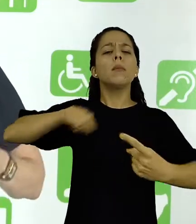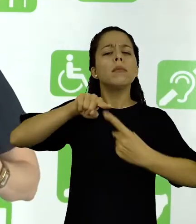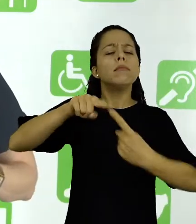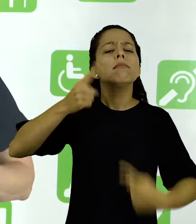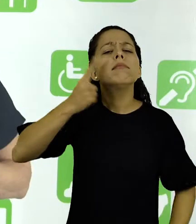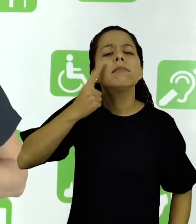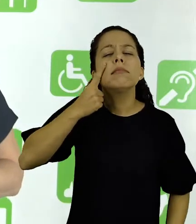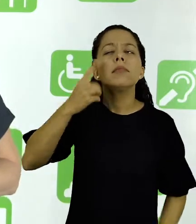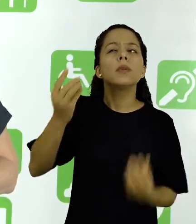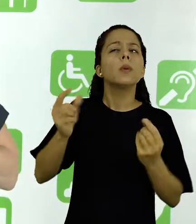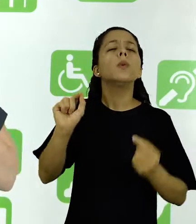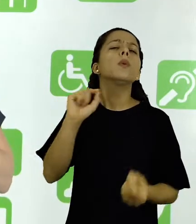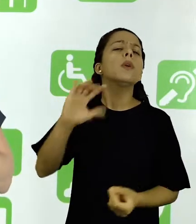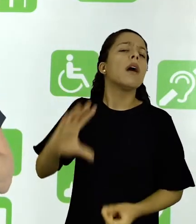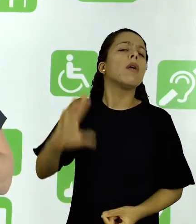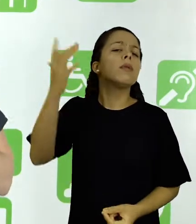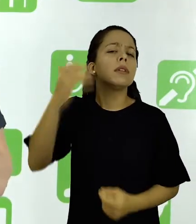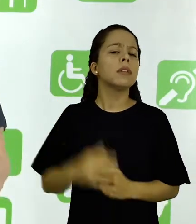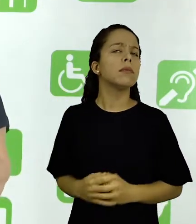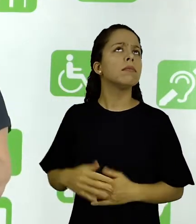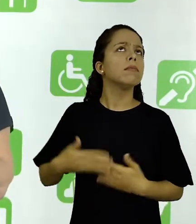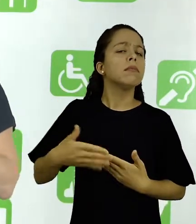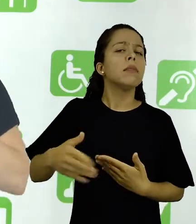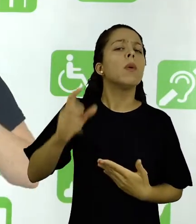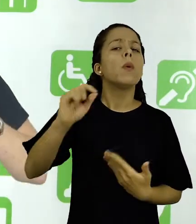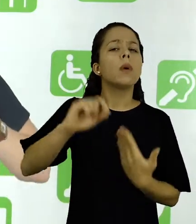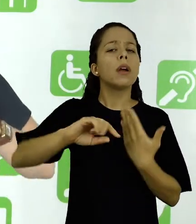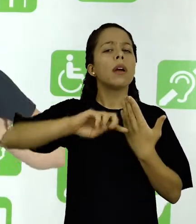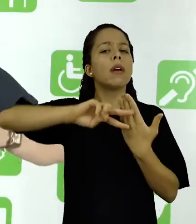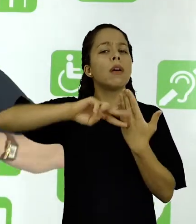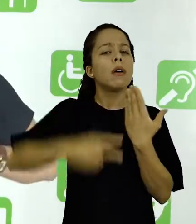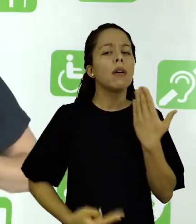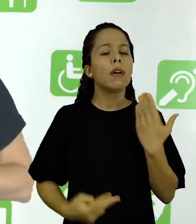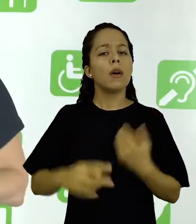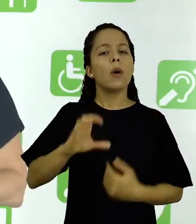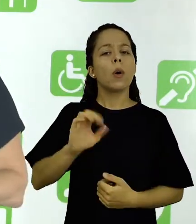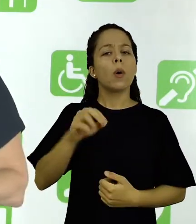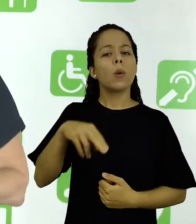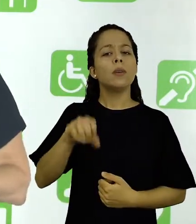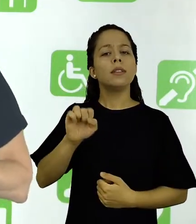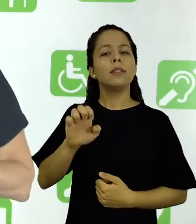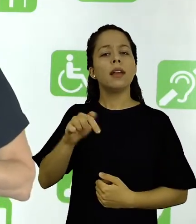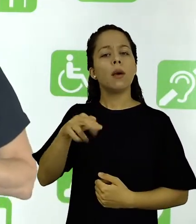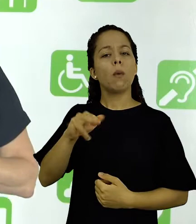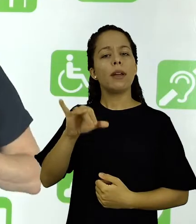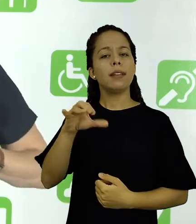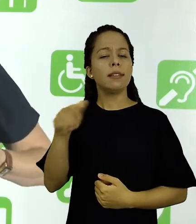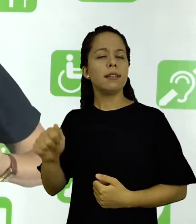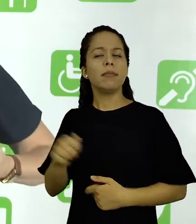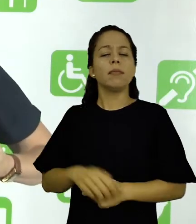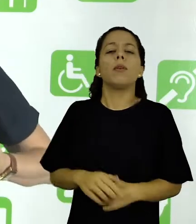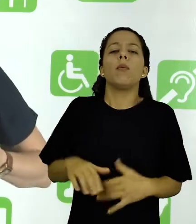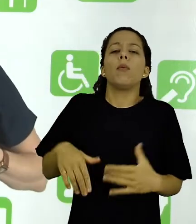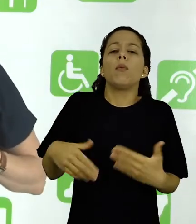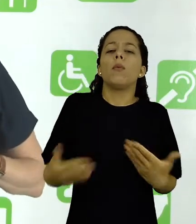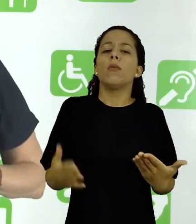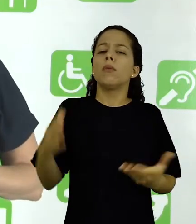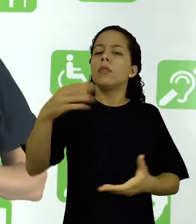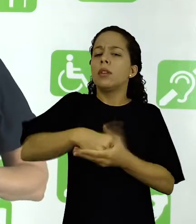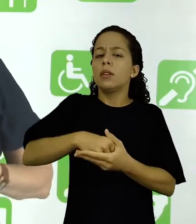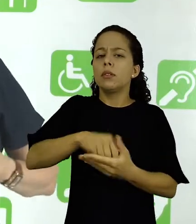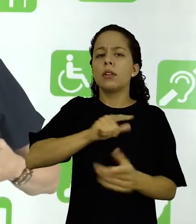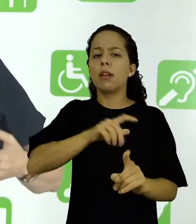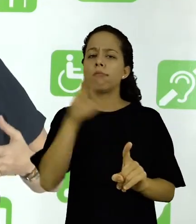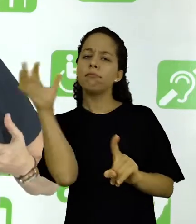análise é feita com o objetivo de descobrir as causas, descobrir as consequências, descobrir quais são as